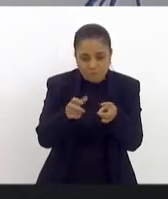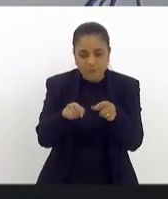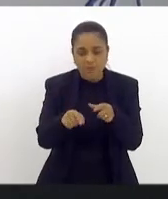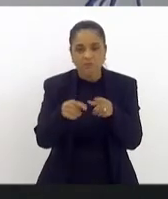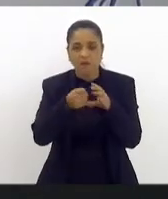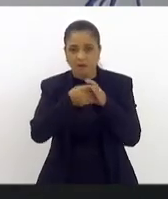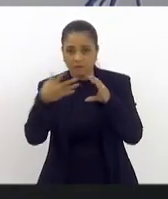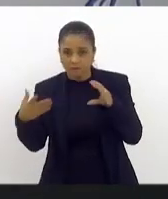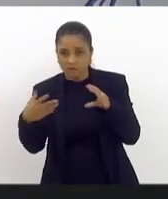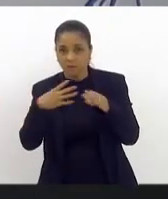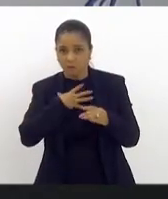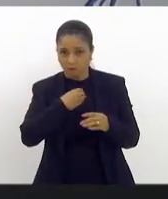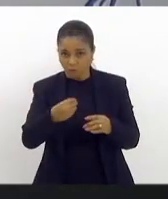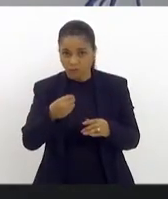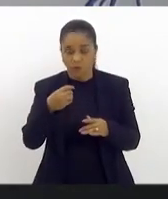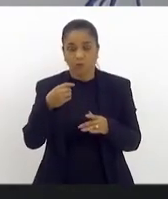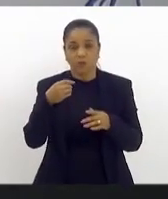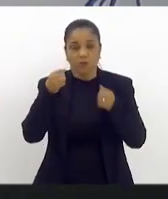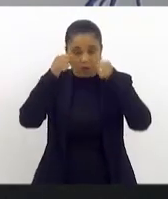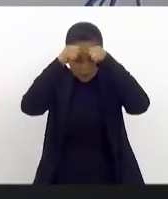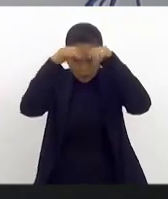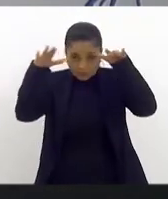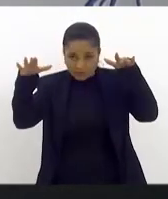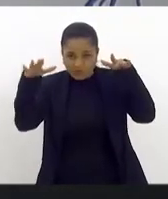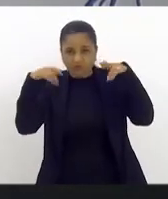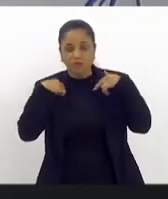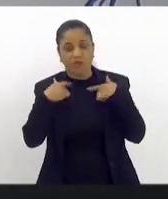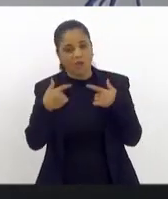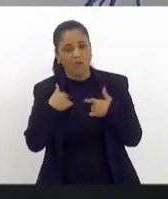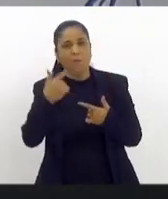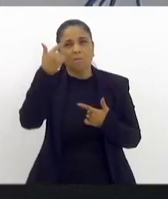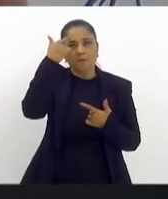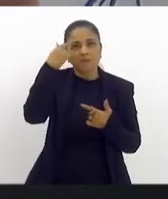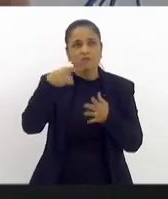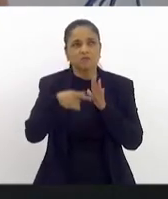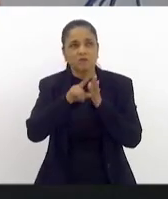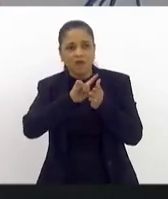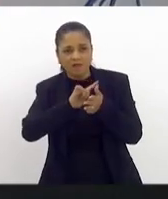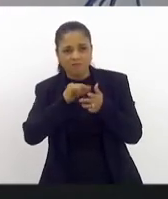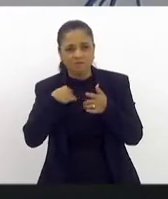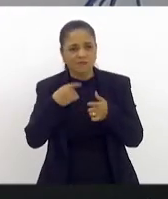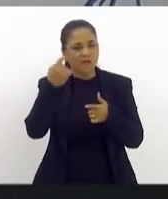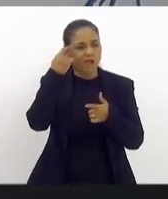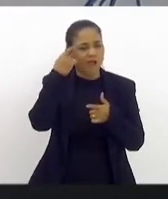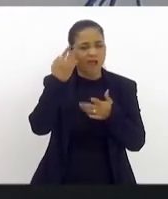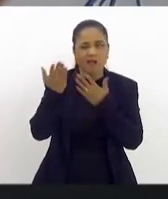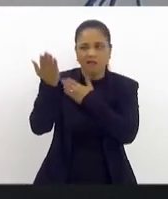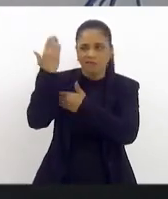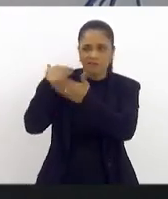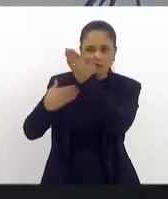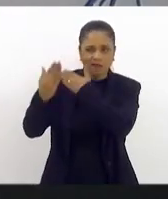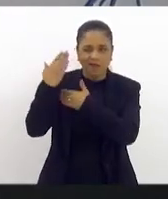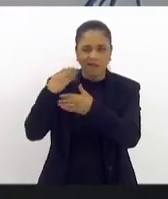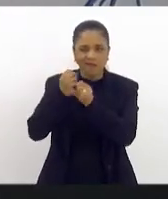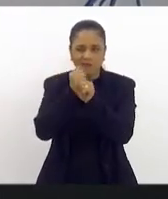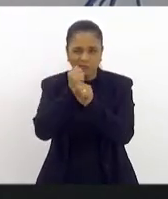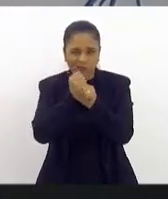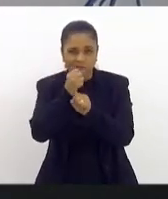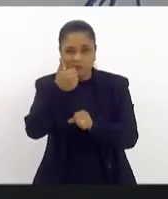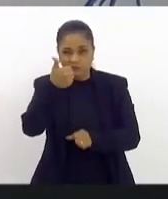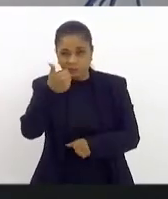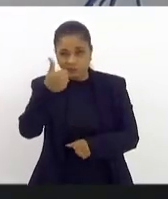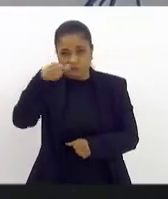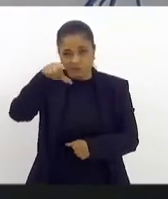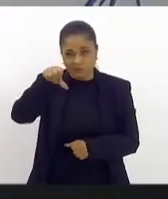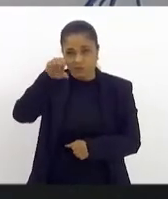antes de a gente ter um filho neurotípico, a gente acha que autista é aquele que a gente via lá nos anos 80, nos anos 90, nas